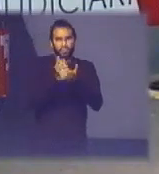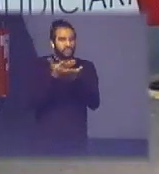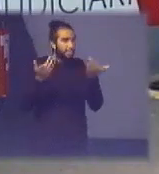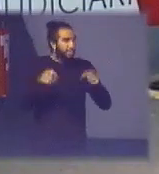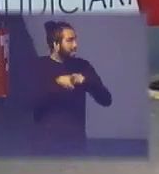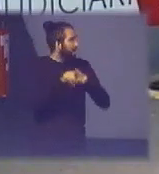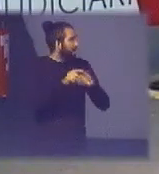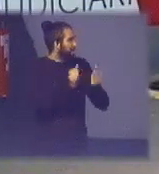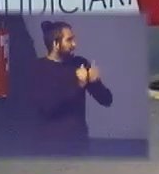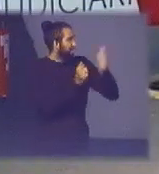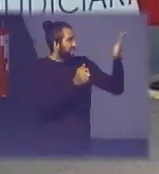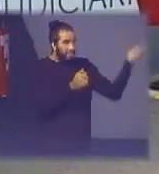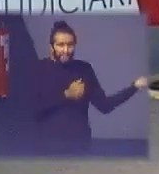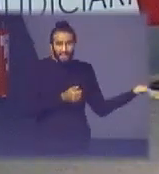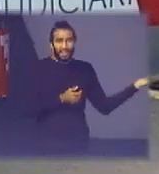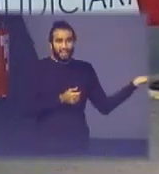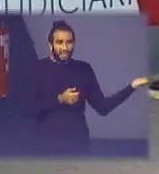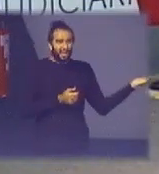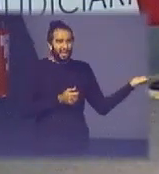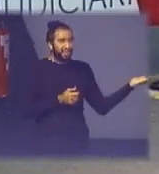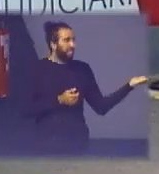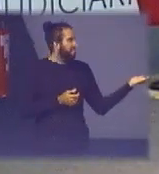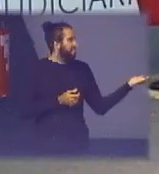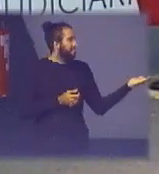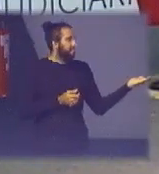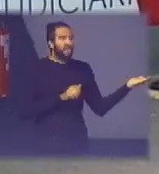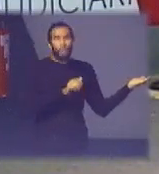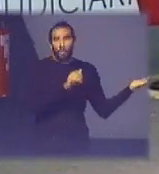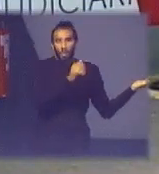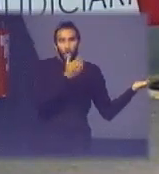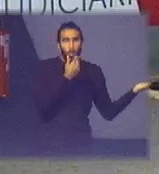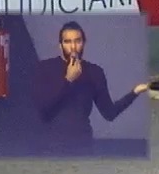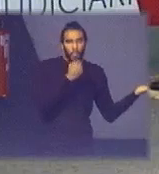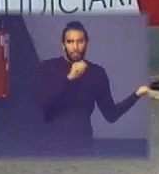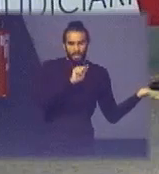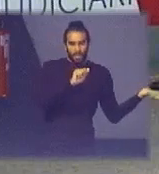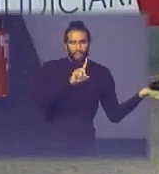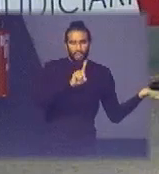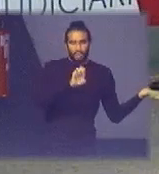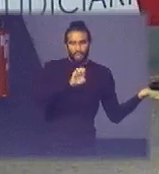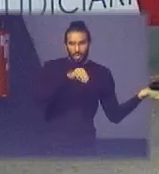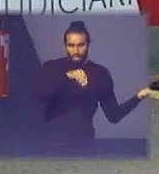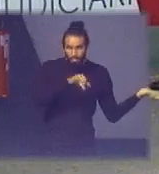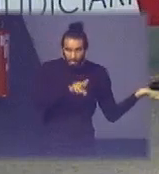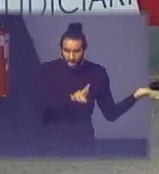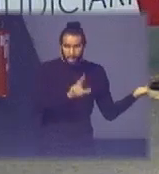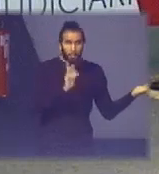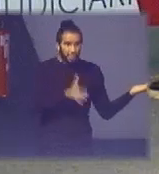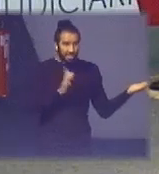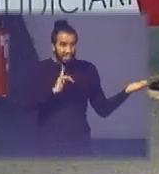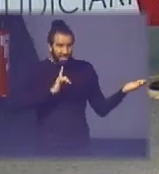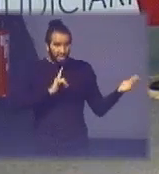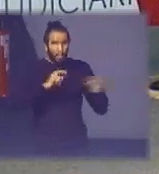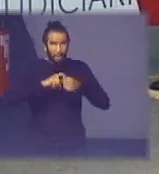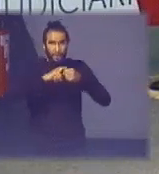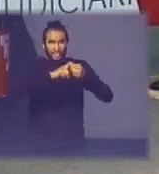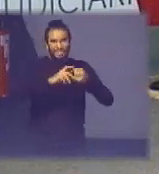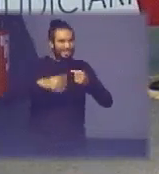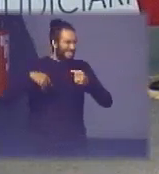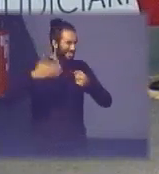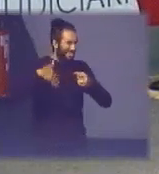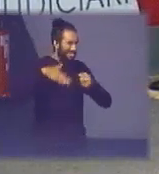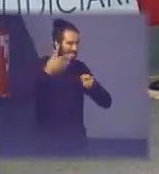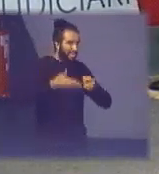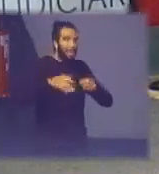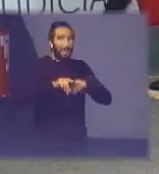a Green Electro a Bini também né Demir porque essa parceria já vem de longa data mas efetivamente num evento